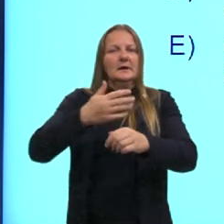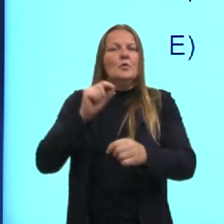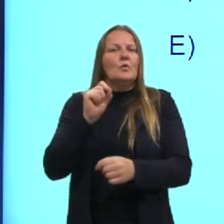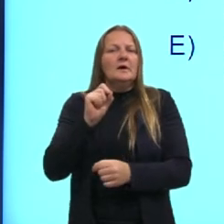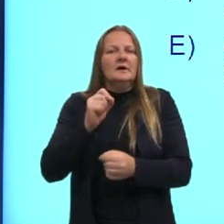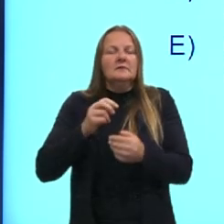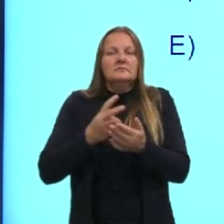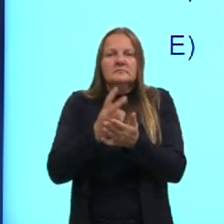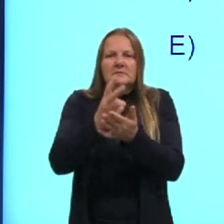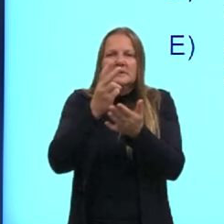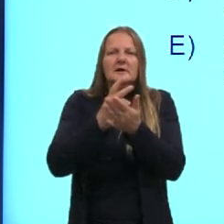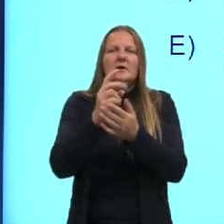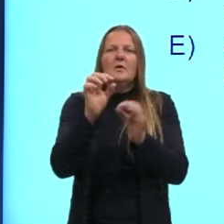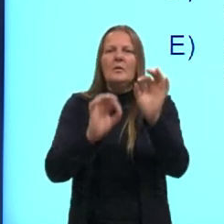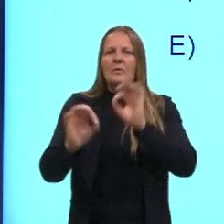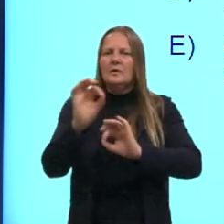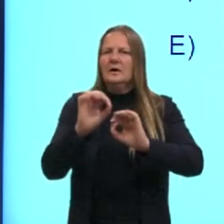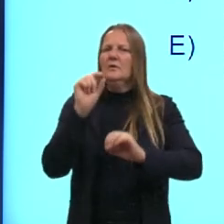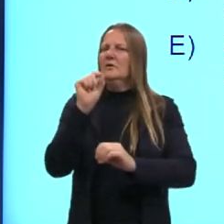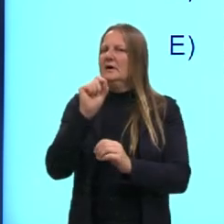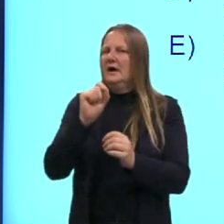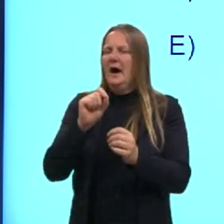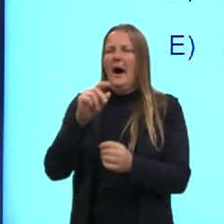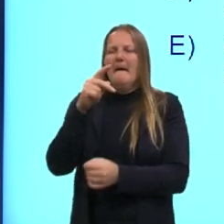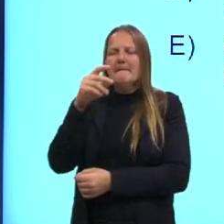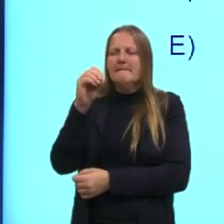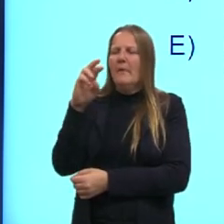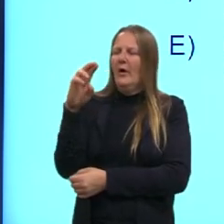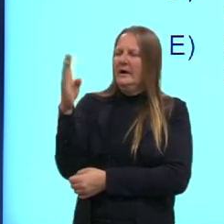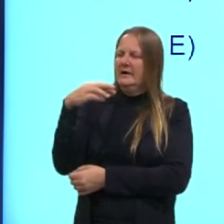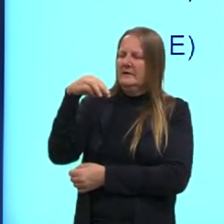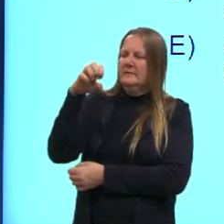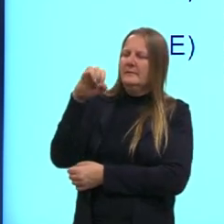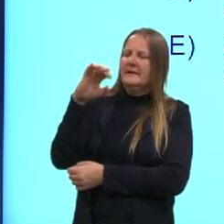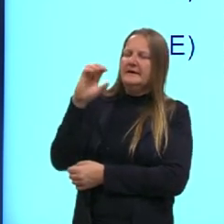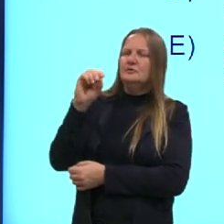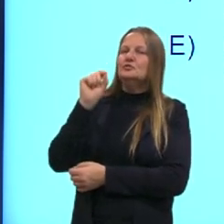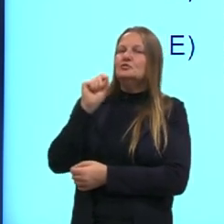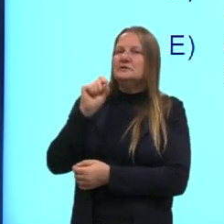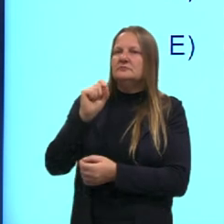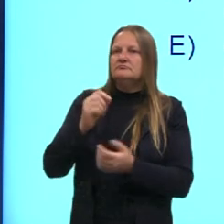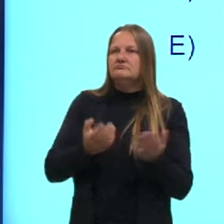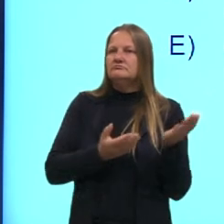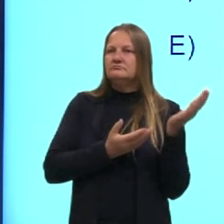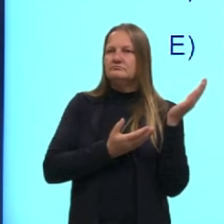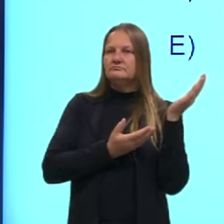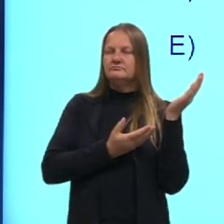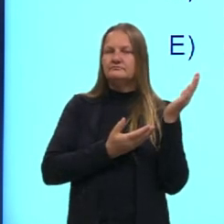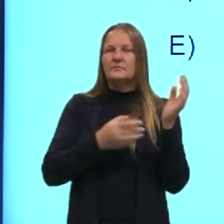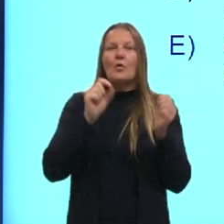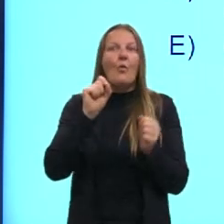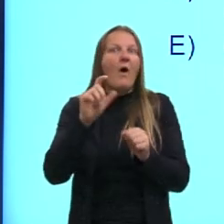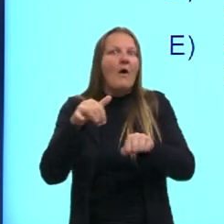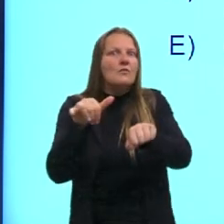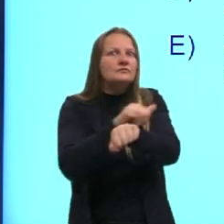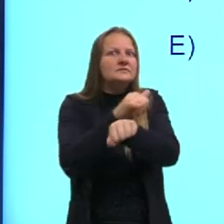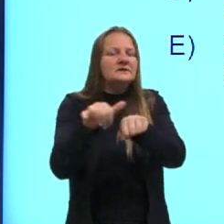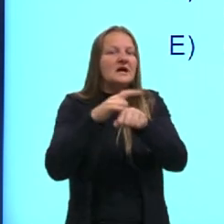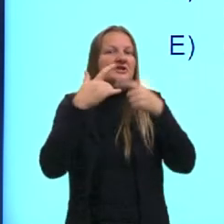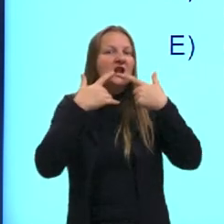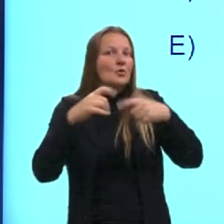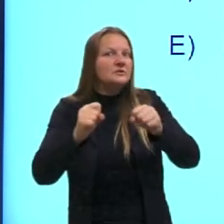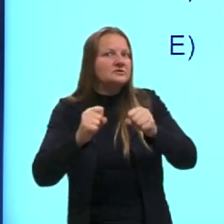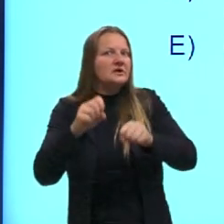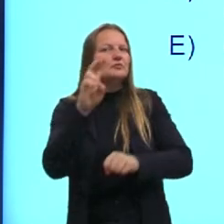predominantemente por meio. Ou seja, qual é a estratégia linguística que a